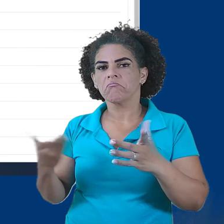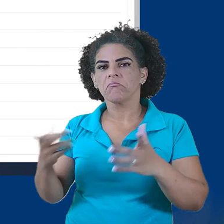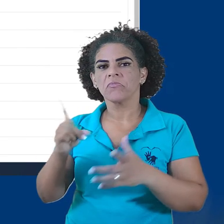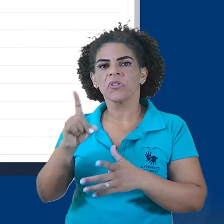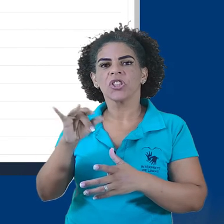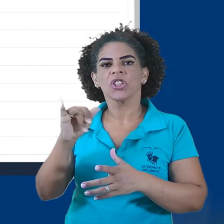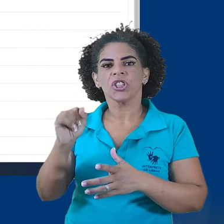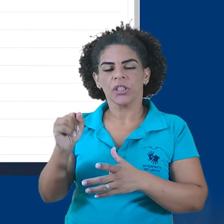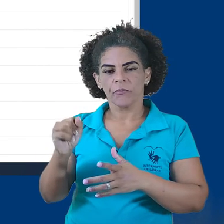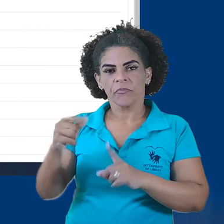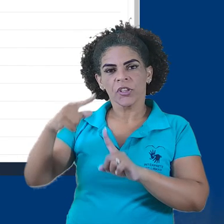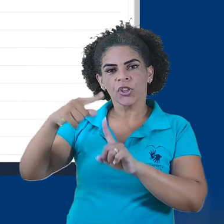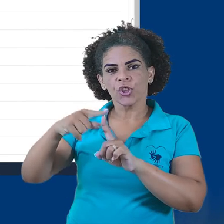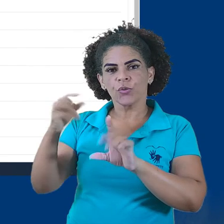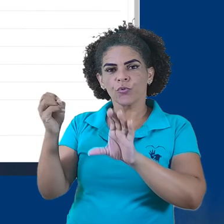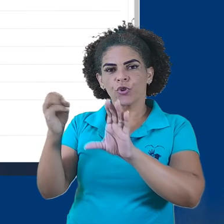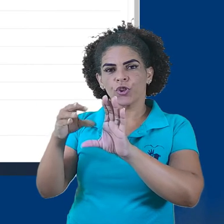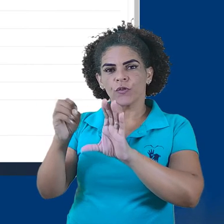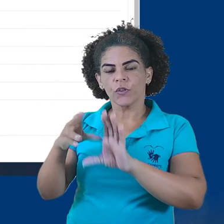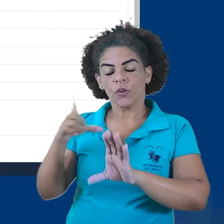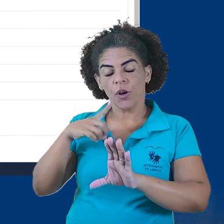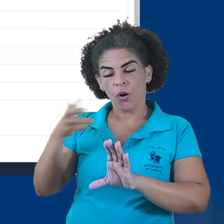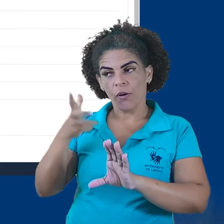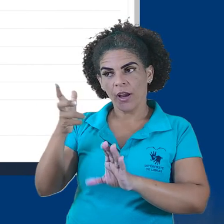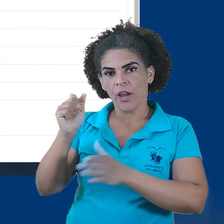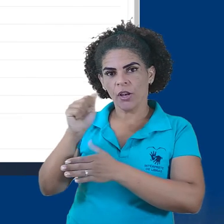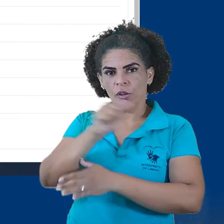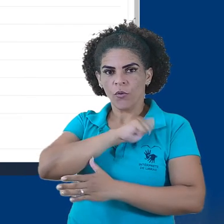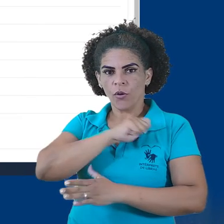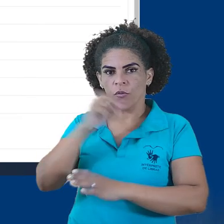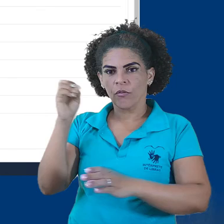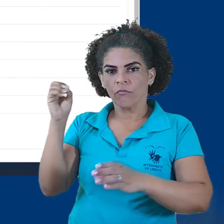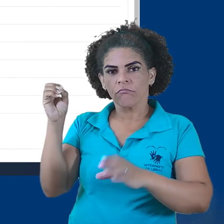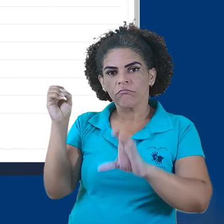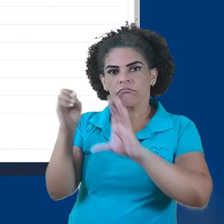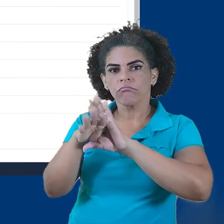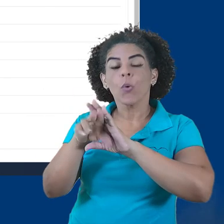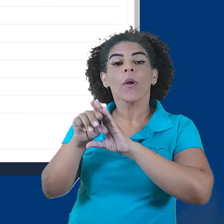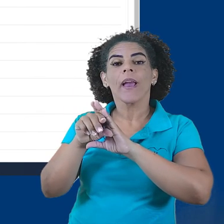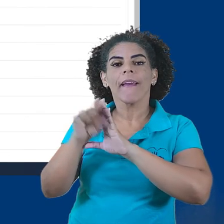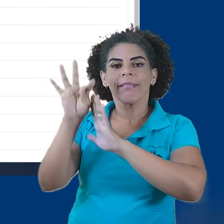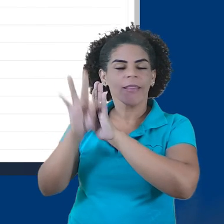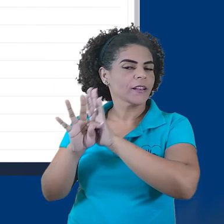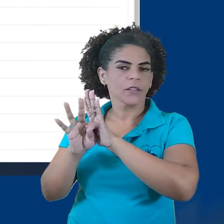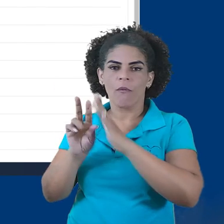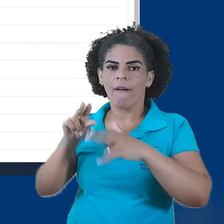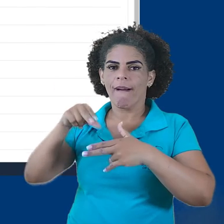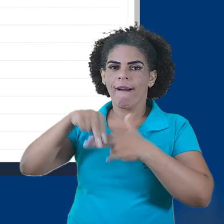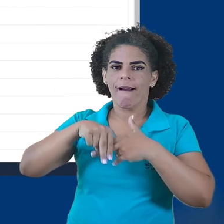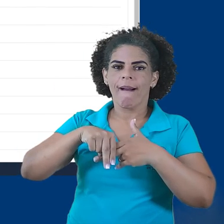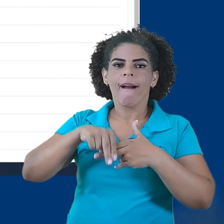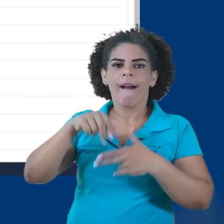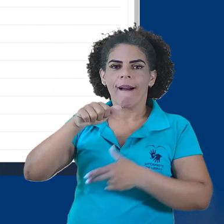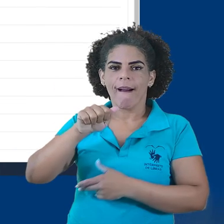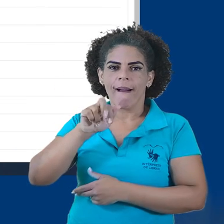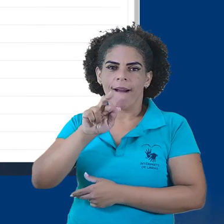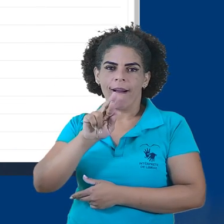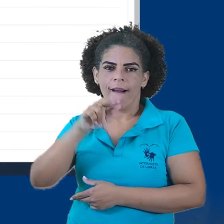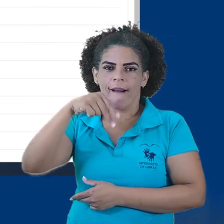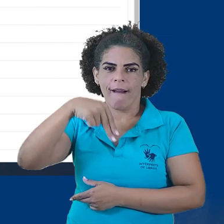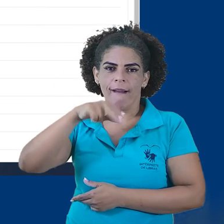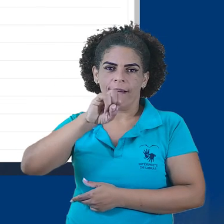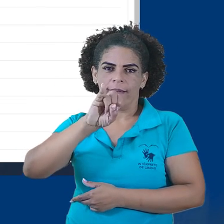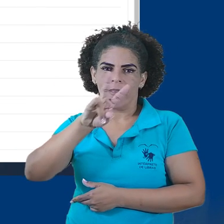Configuro a disponibilidade. Gostei dessas datas. Tipos de envio. Eu quero que os meus alunos enviem um